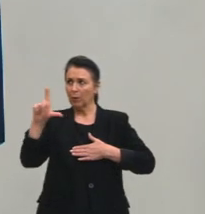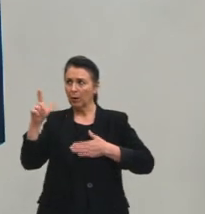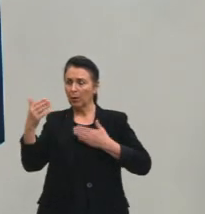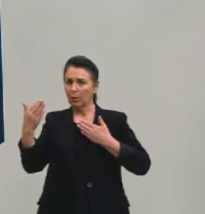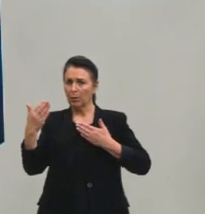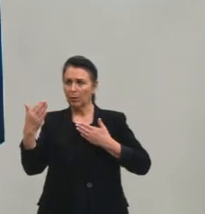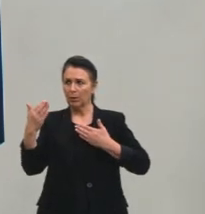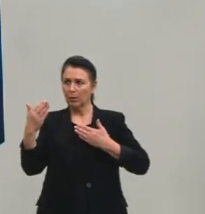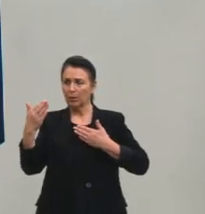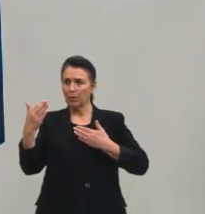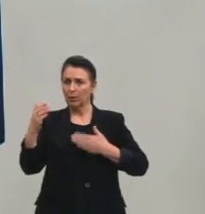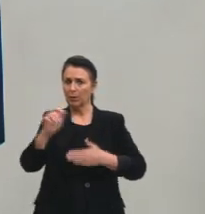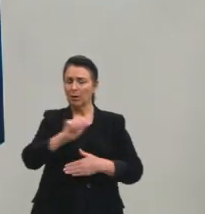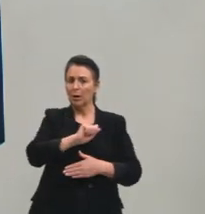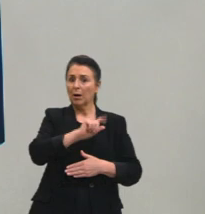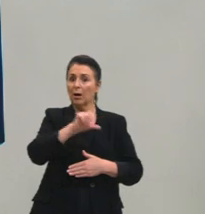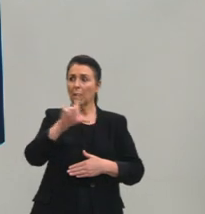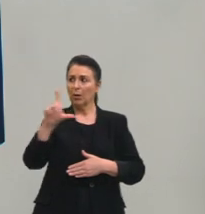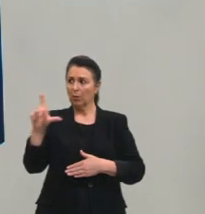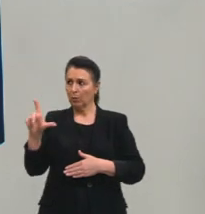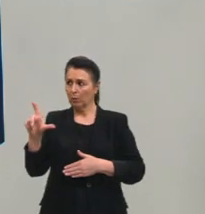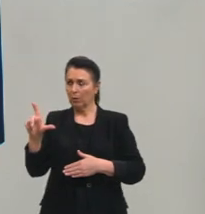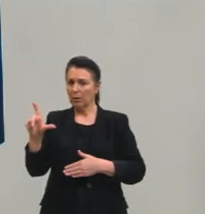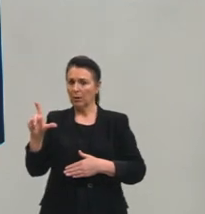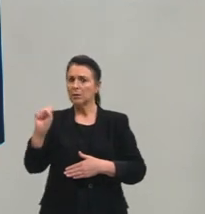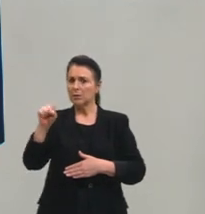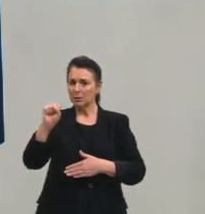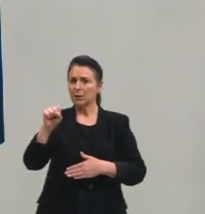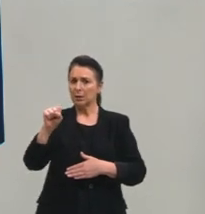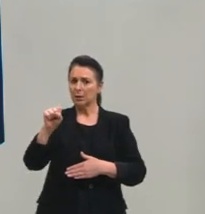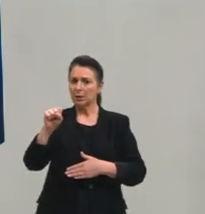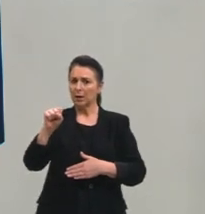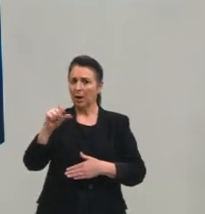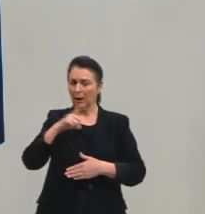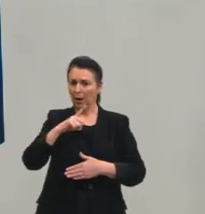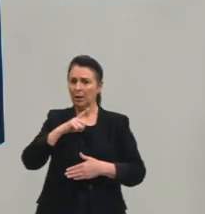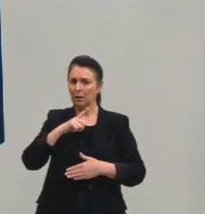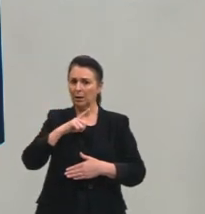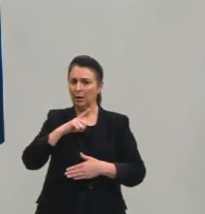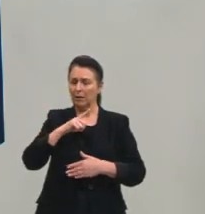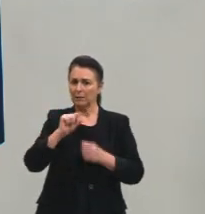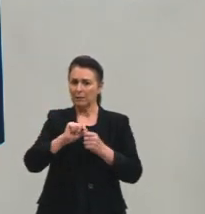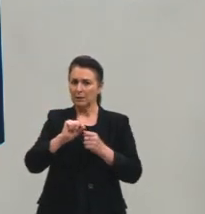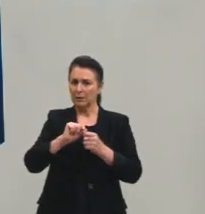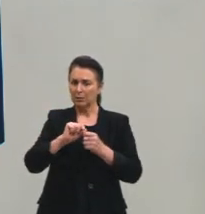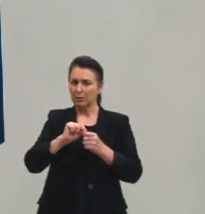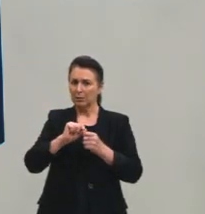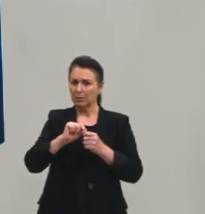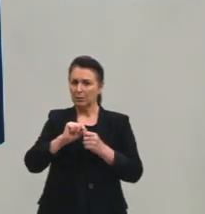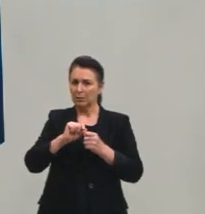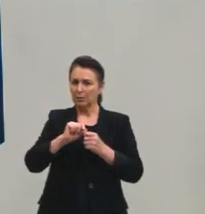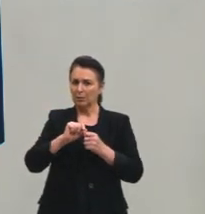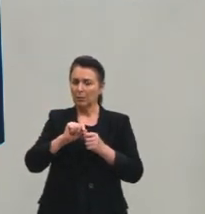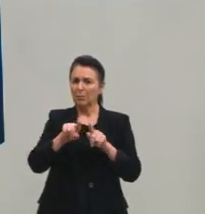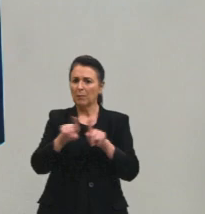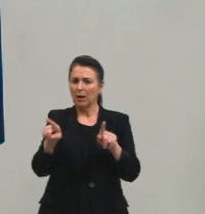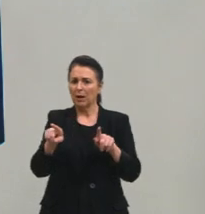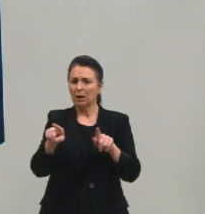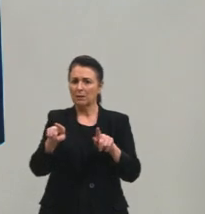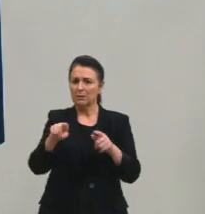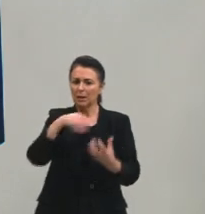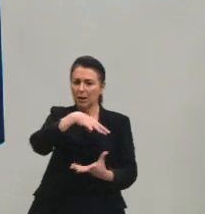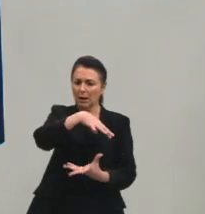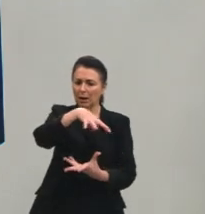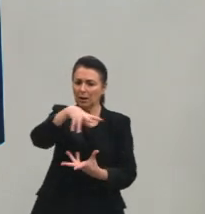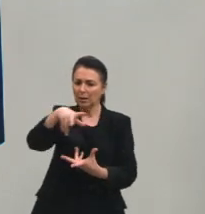A Lua, a gente sabe que ela está em movimento em relação a gente, ela orbita a Terra, mas a Terra também está em movimento,